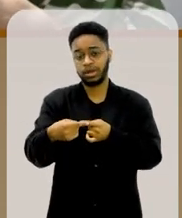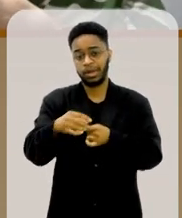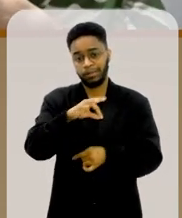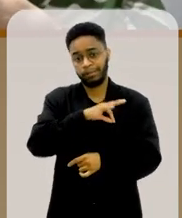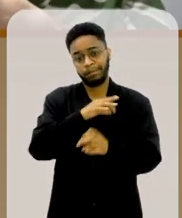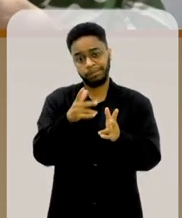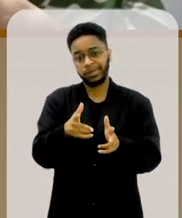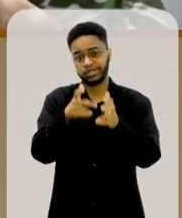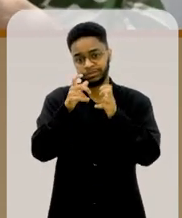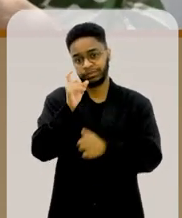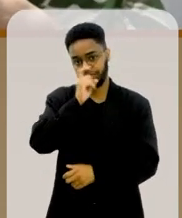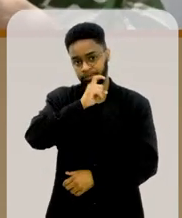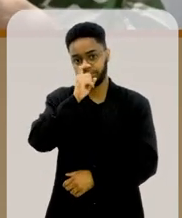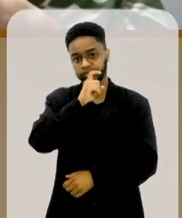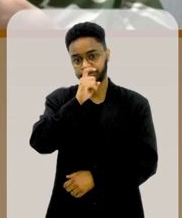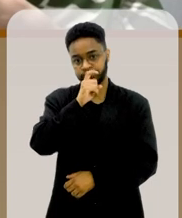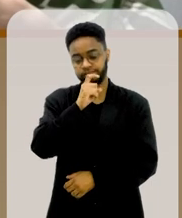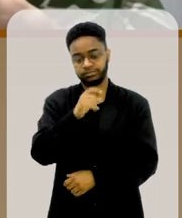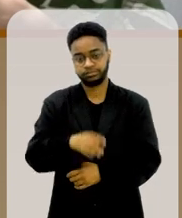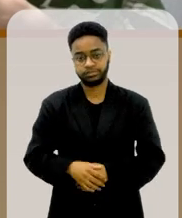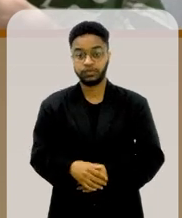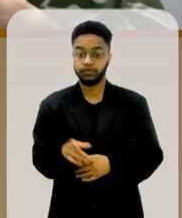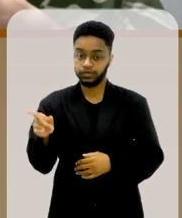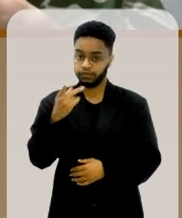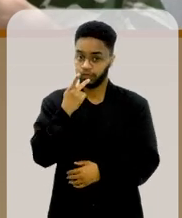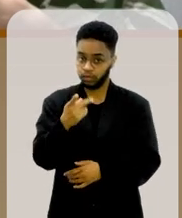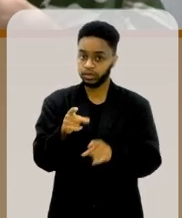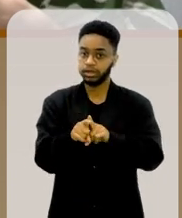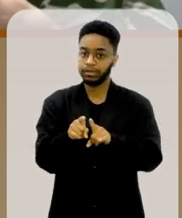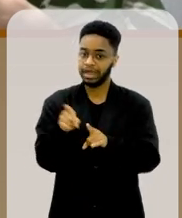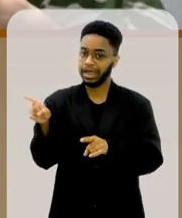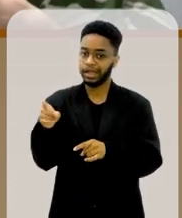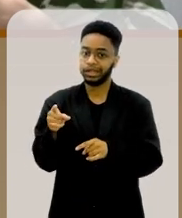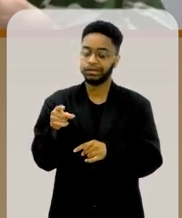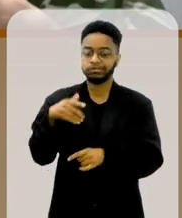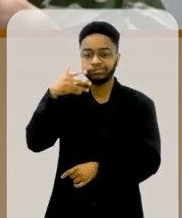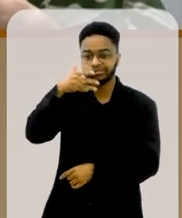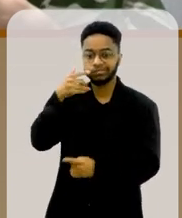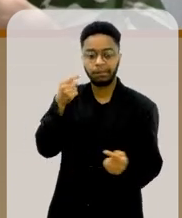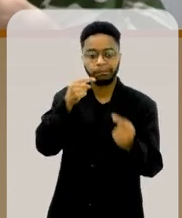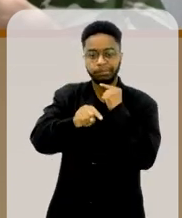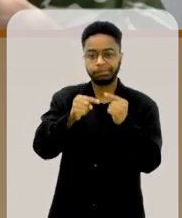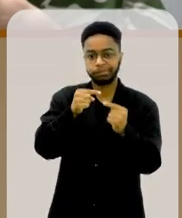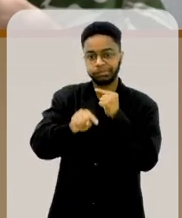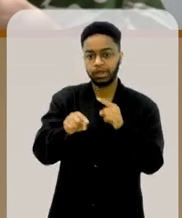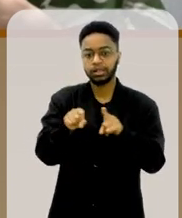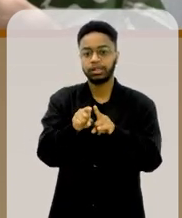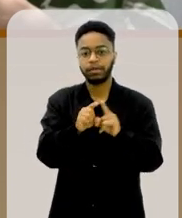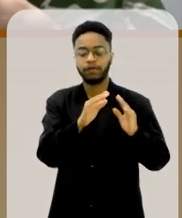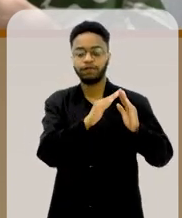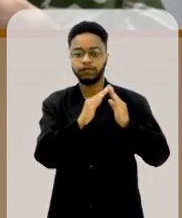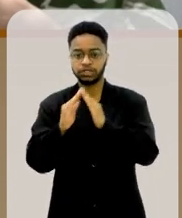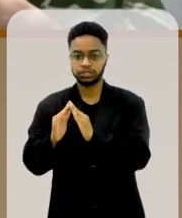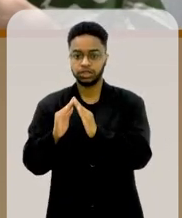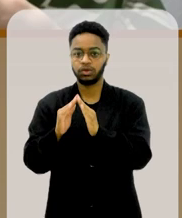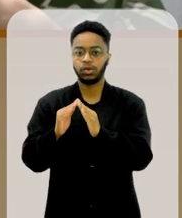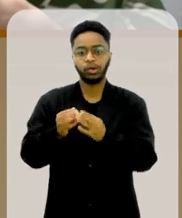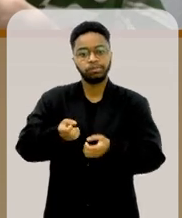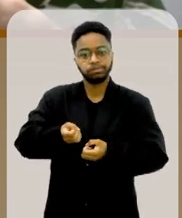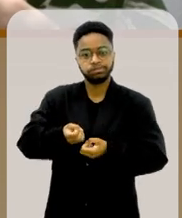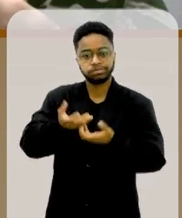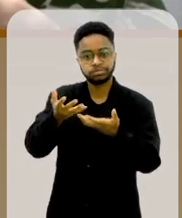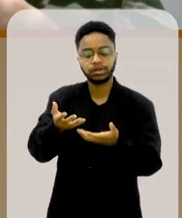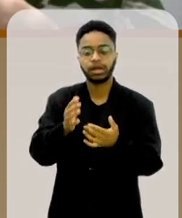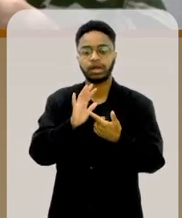não se sustentando, né, você chegou a mencionar que ele caiu em contradição, que os vizinhos também deram os